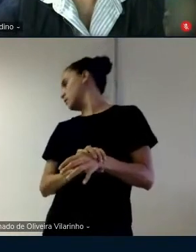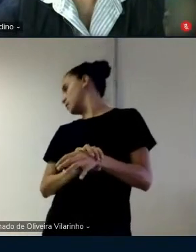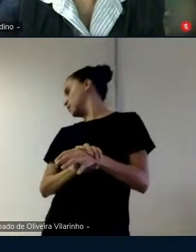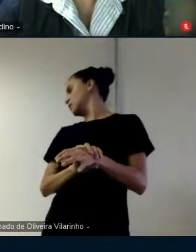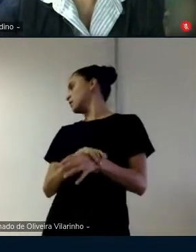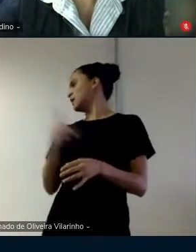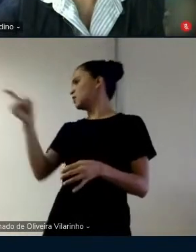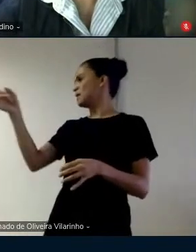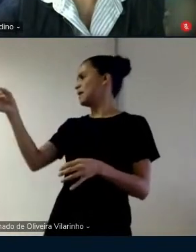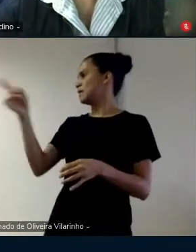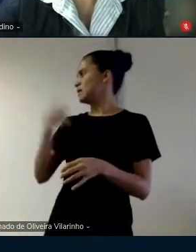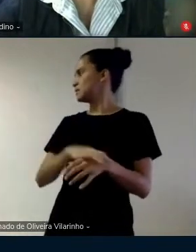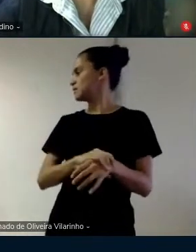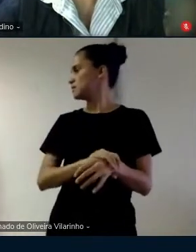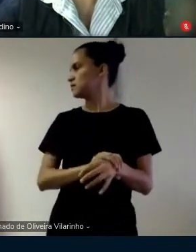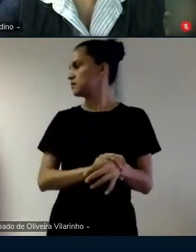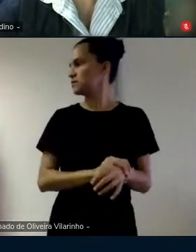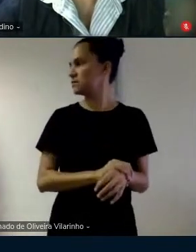111